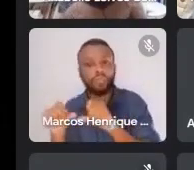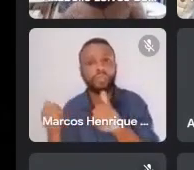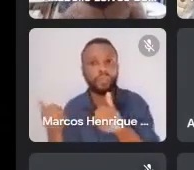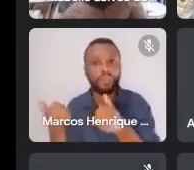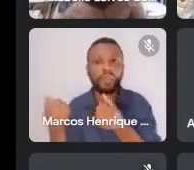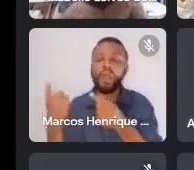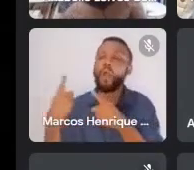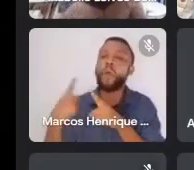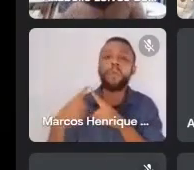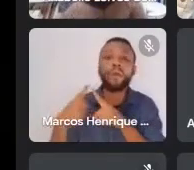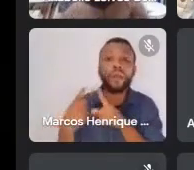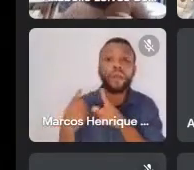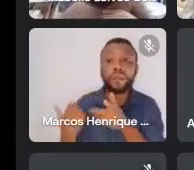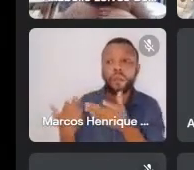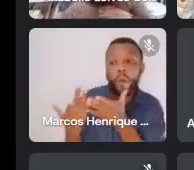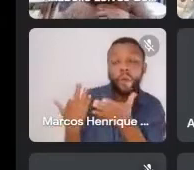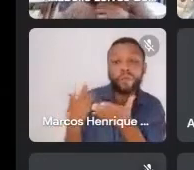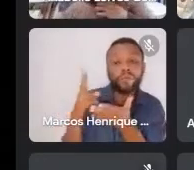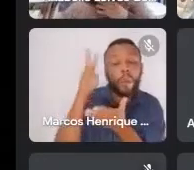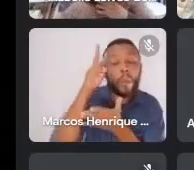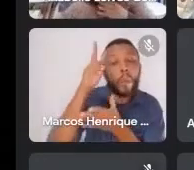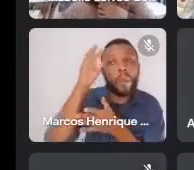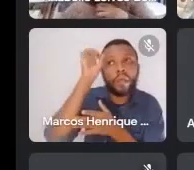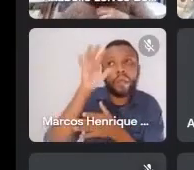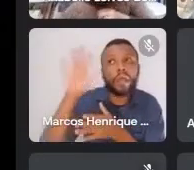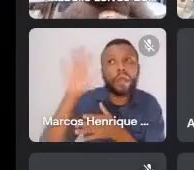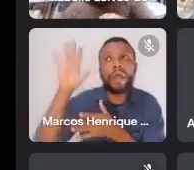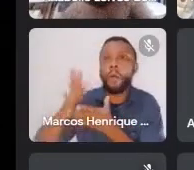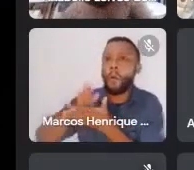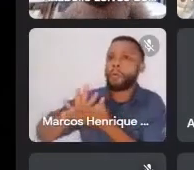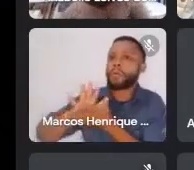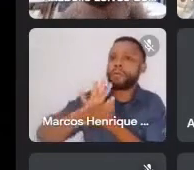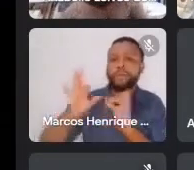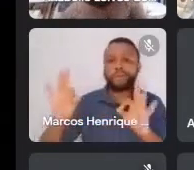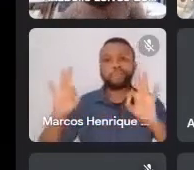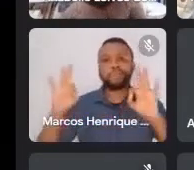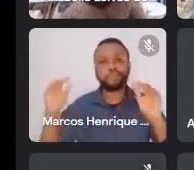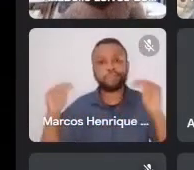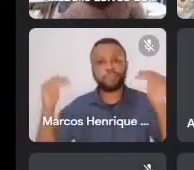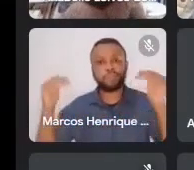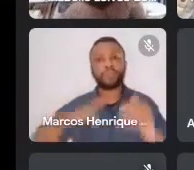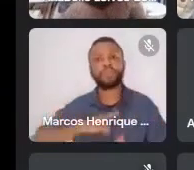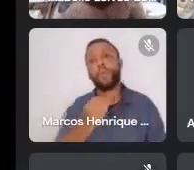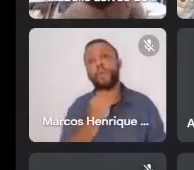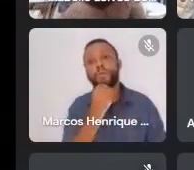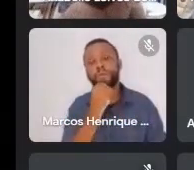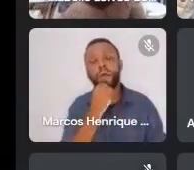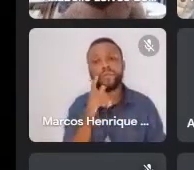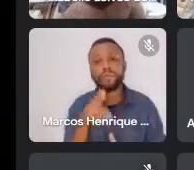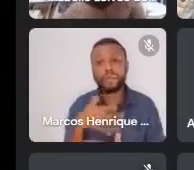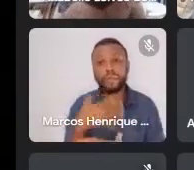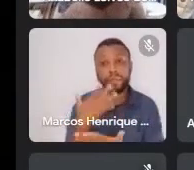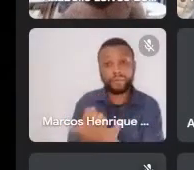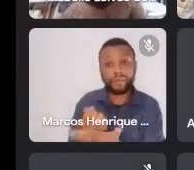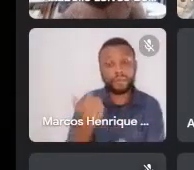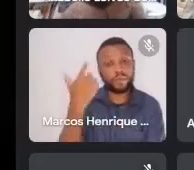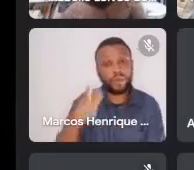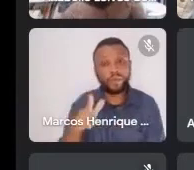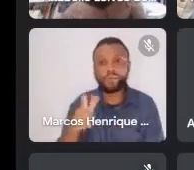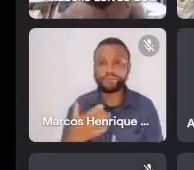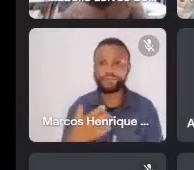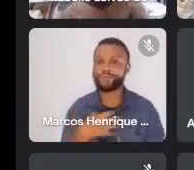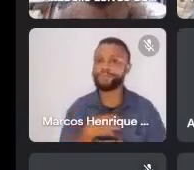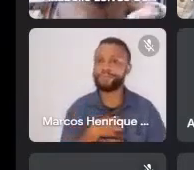pessoal não relembra as grandes sambas. Eu tinha a possibilidade de regravar e foi afirmando e maravilhoso, porque